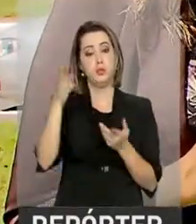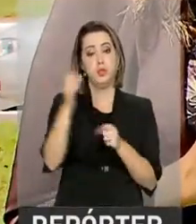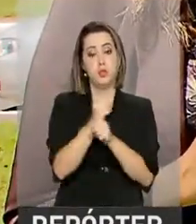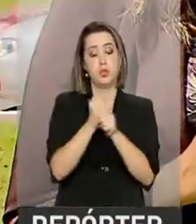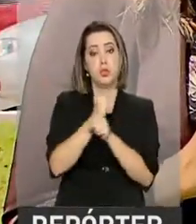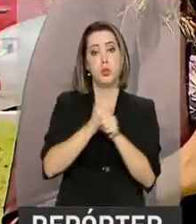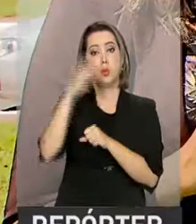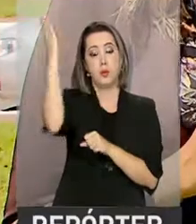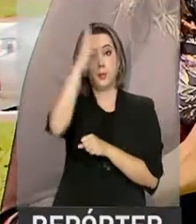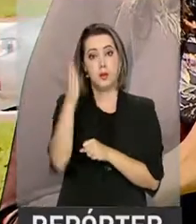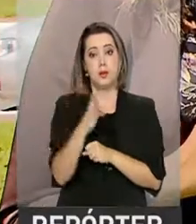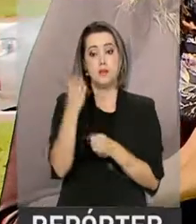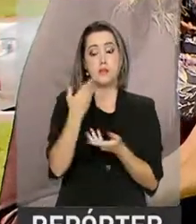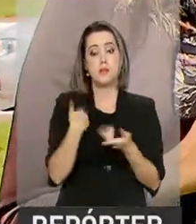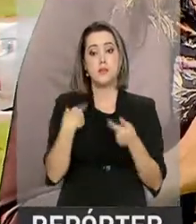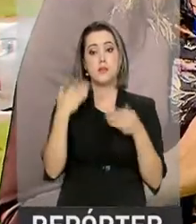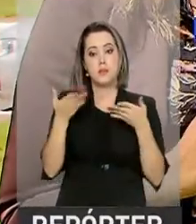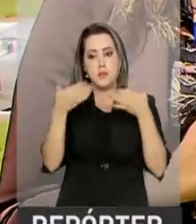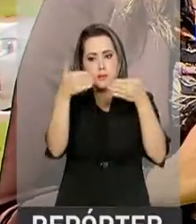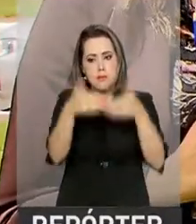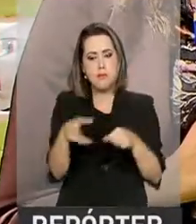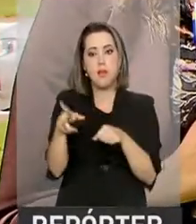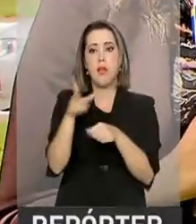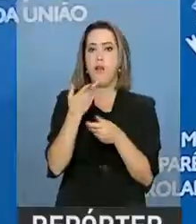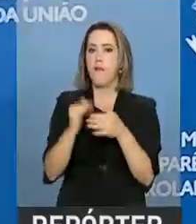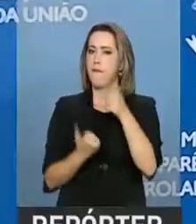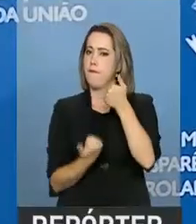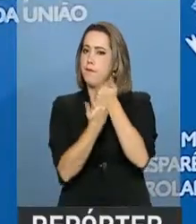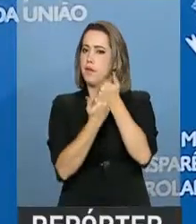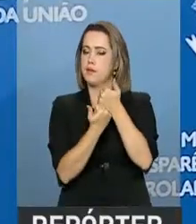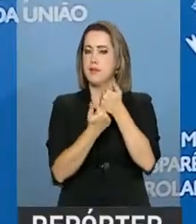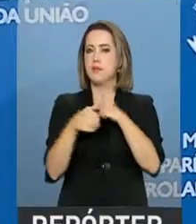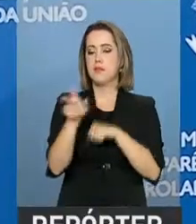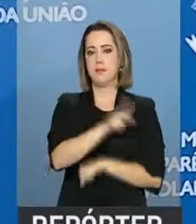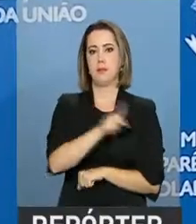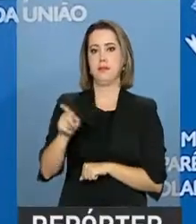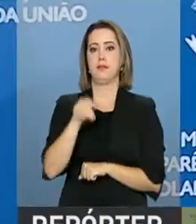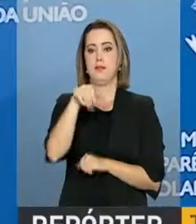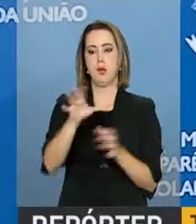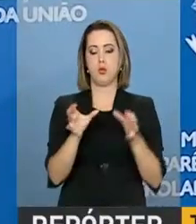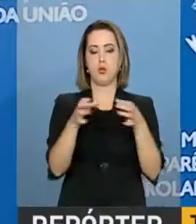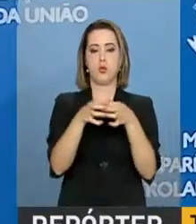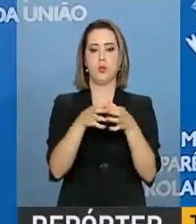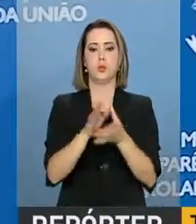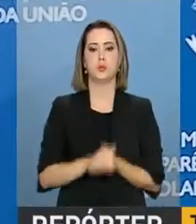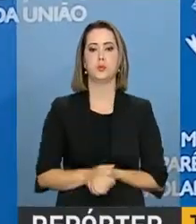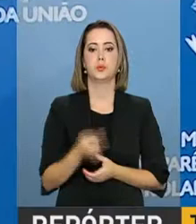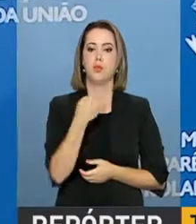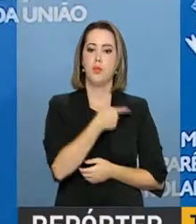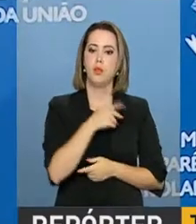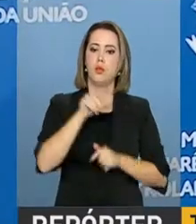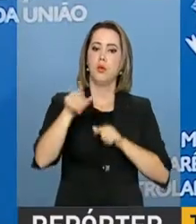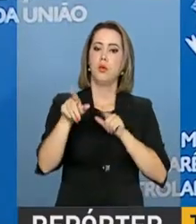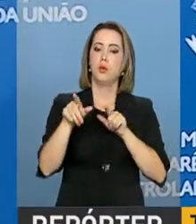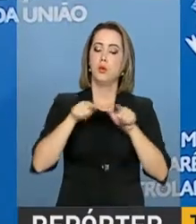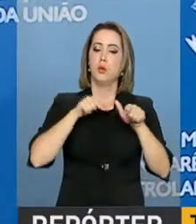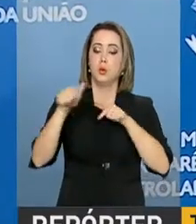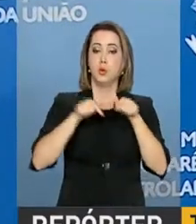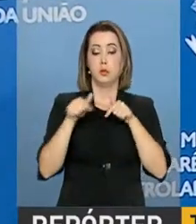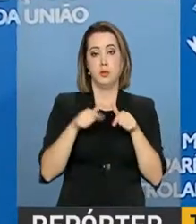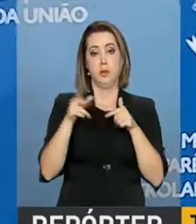pela Alemanha para co-presidir os trabalhos do grupo. O papel do Brasil, portanto, é coordenar os trabalhos desse grupo,